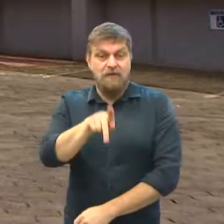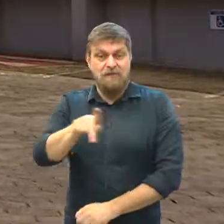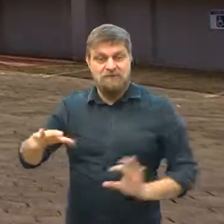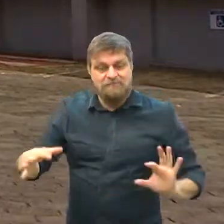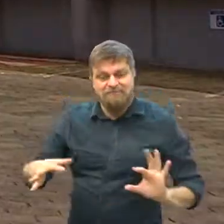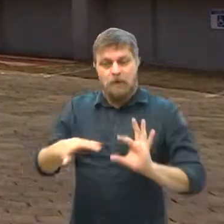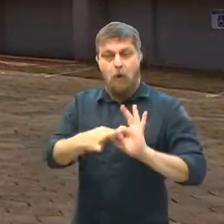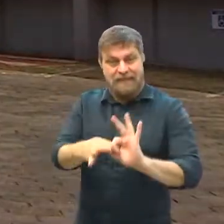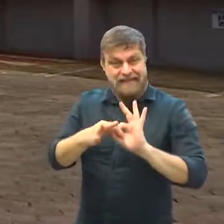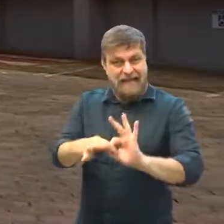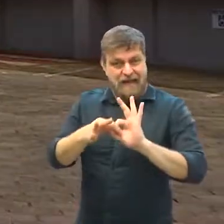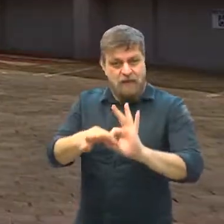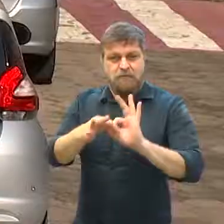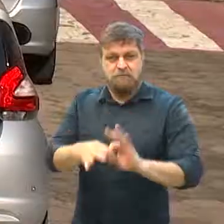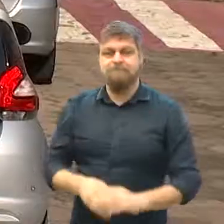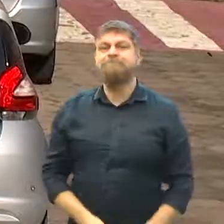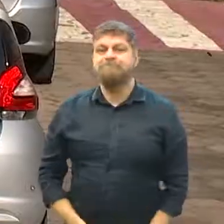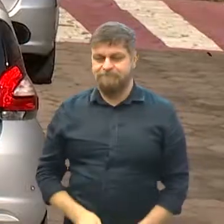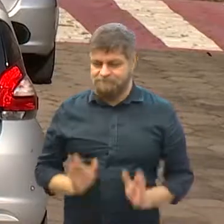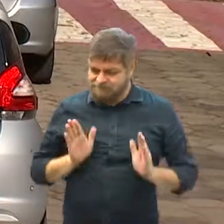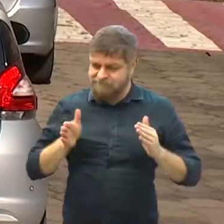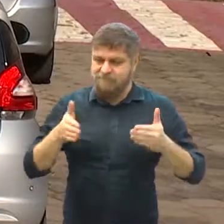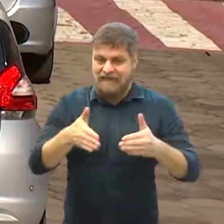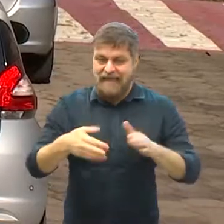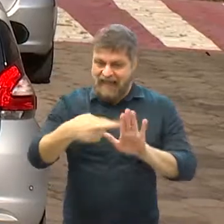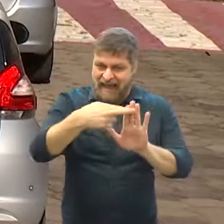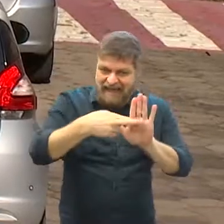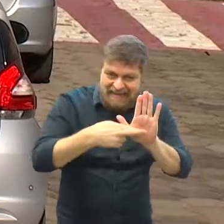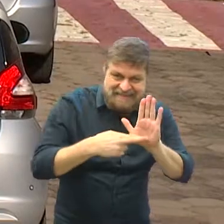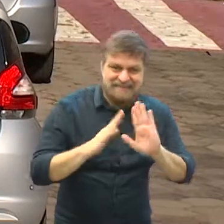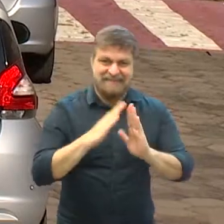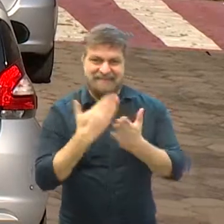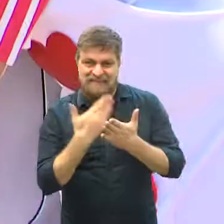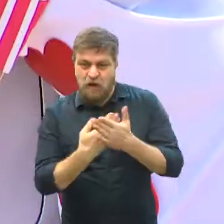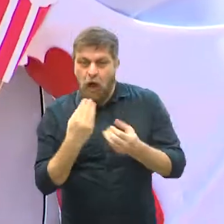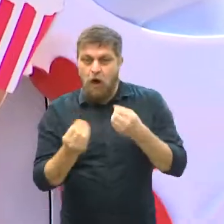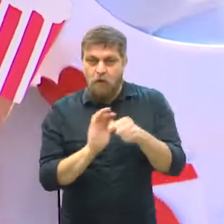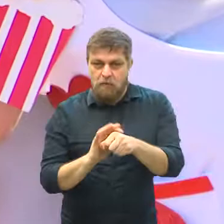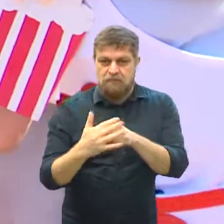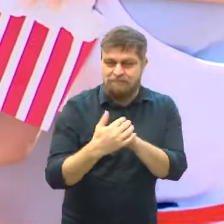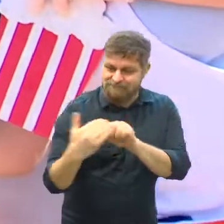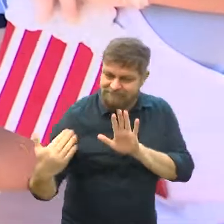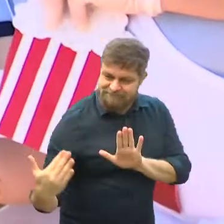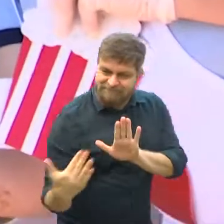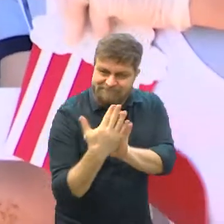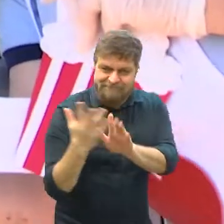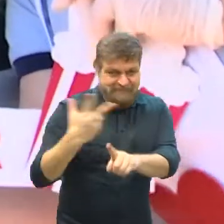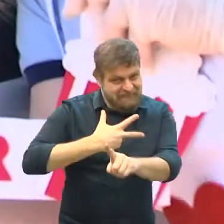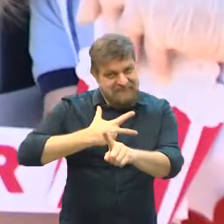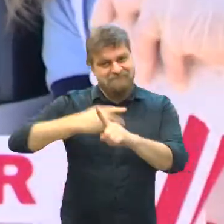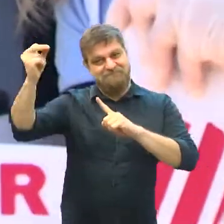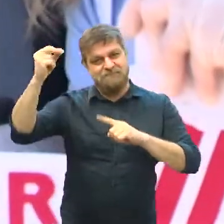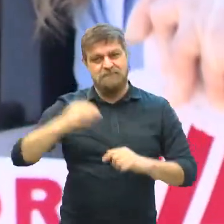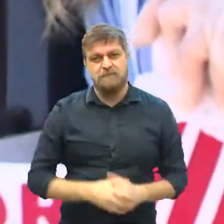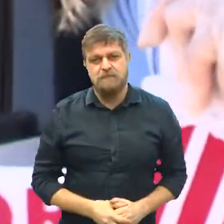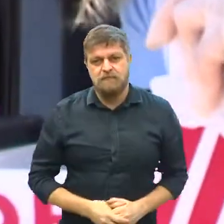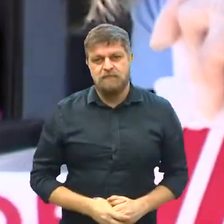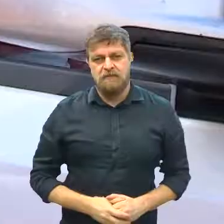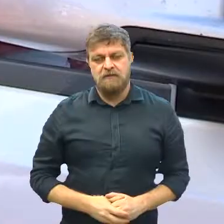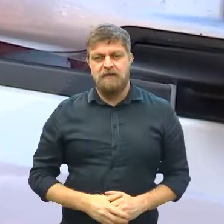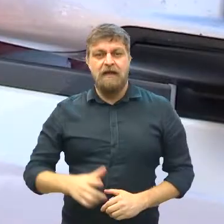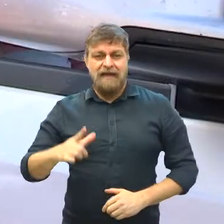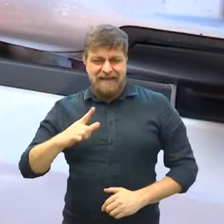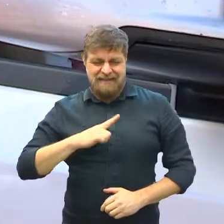entre alunos e professores. Essa é a receita dessa escola para enfrentar e superar a pandemia.